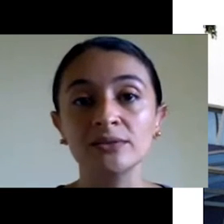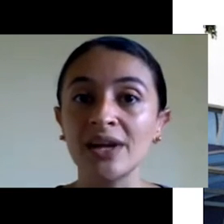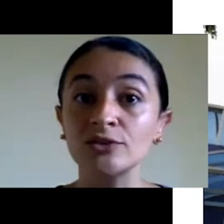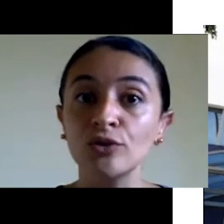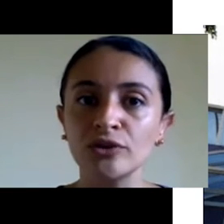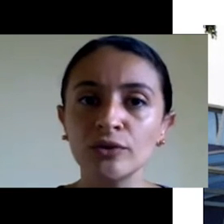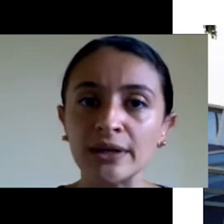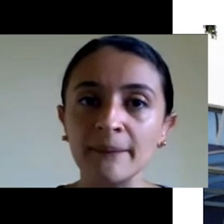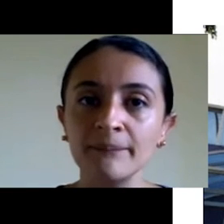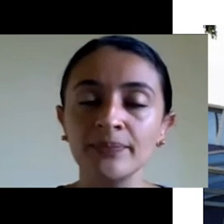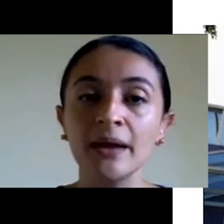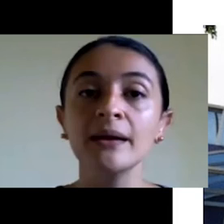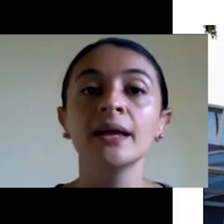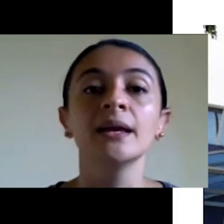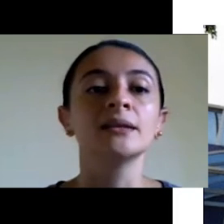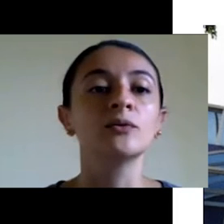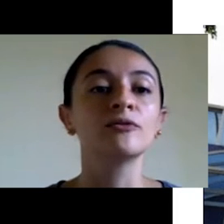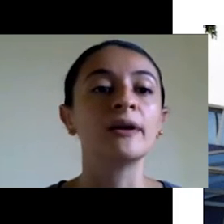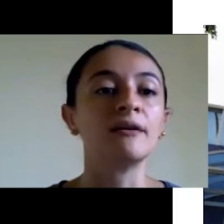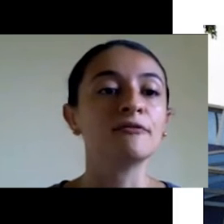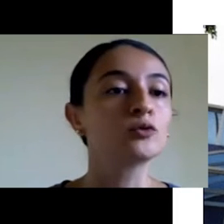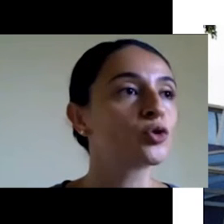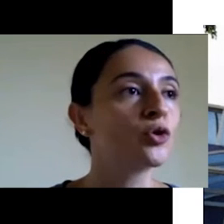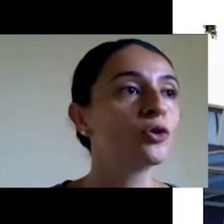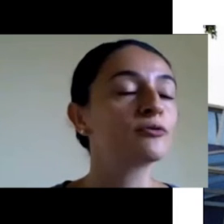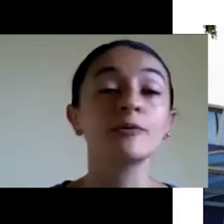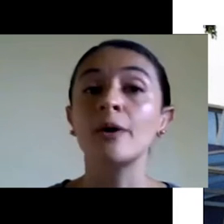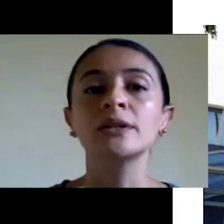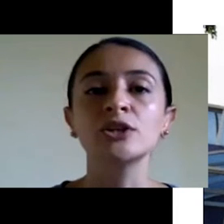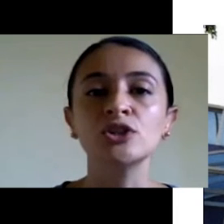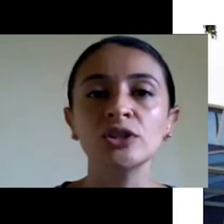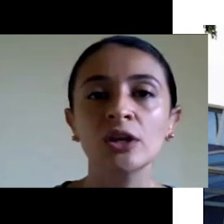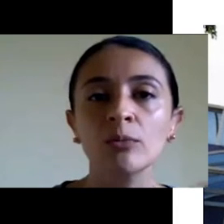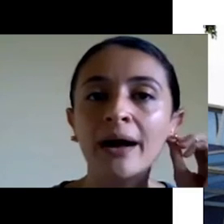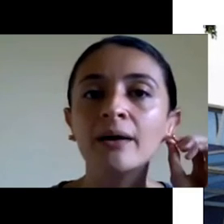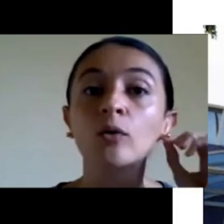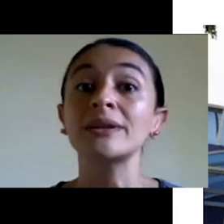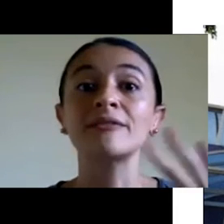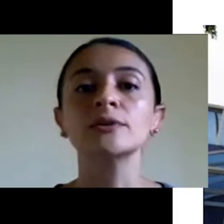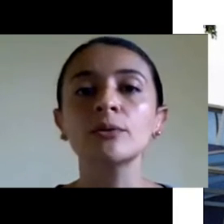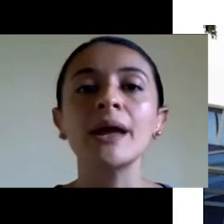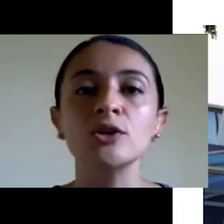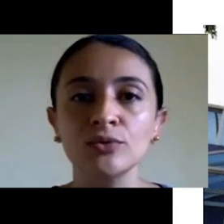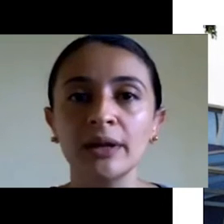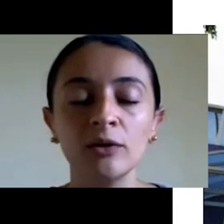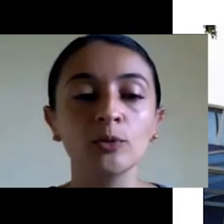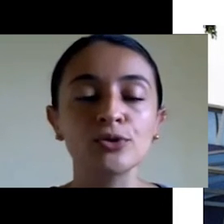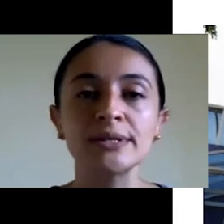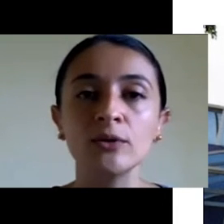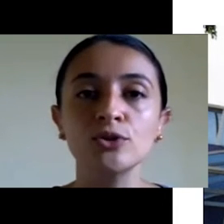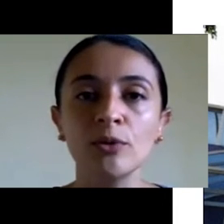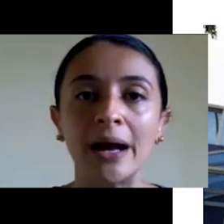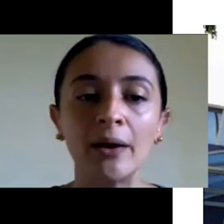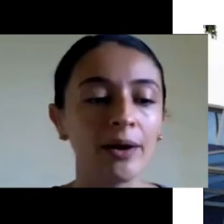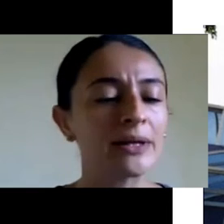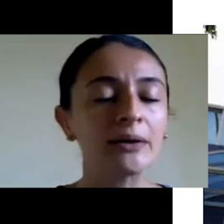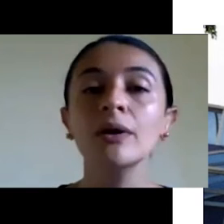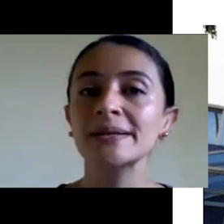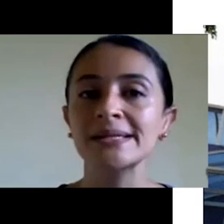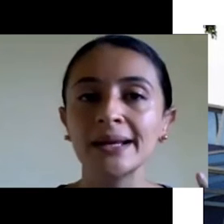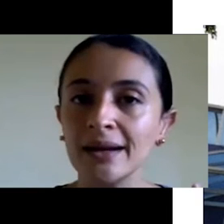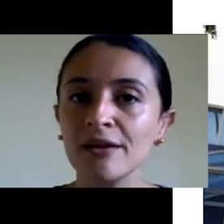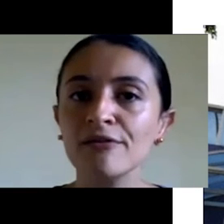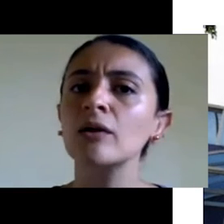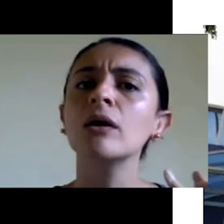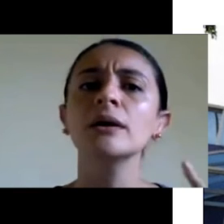faz a apuração dos casos de ouvidoria, né? Então, faltou, fui mal atendida no meu bairro. Estou faltando médico, né? No posto de saúde do meu bairro. Aí, eu